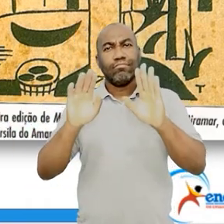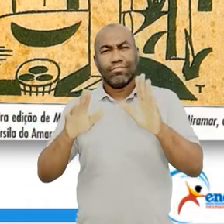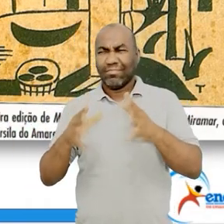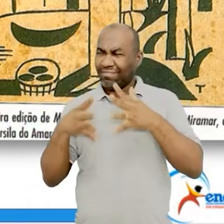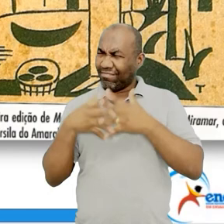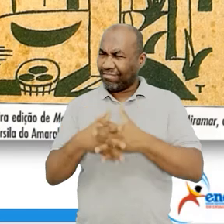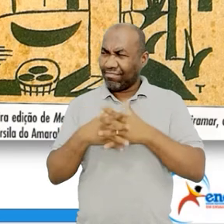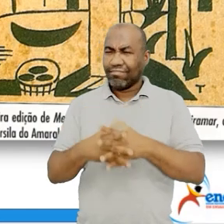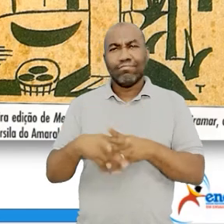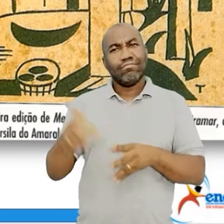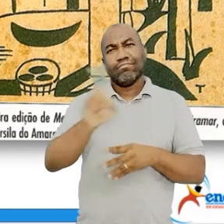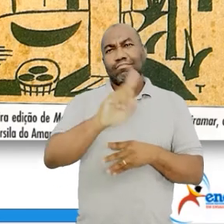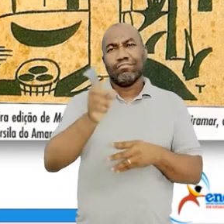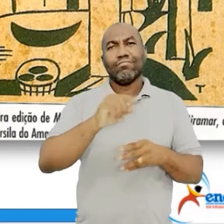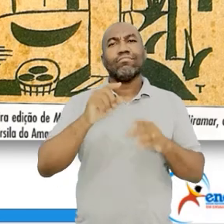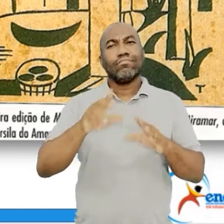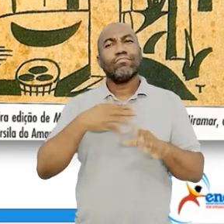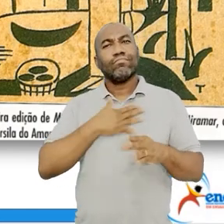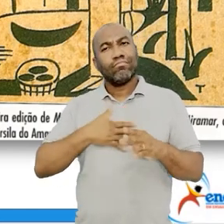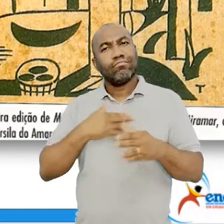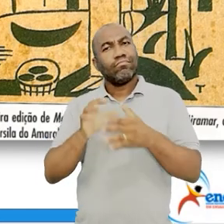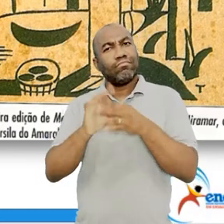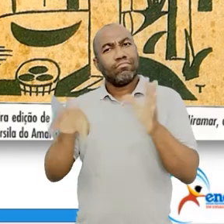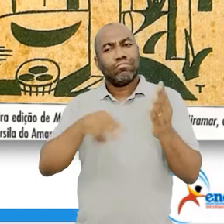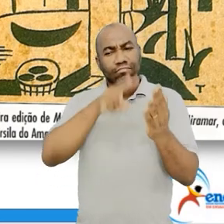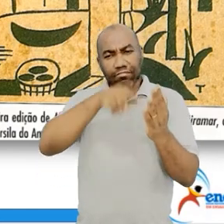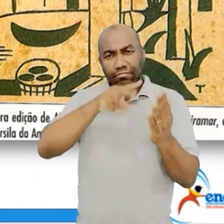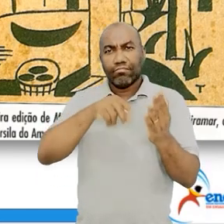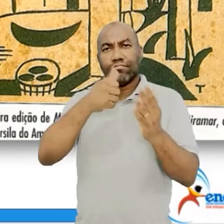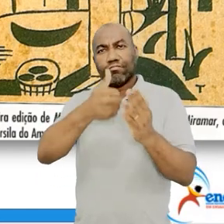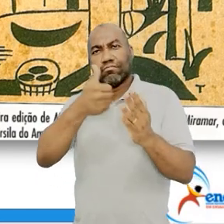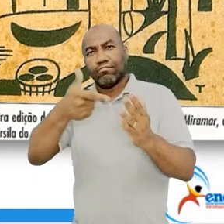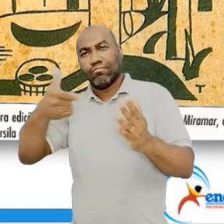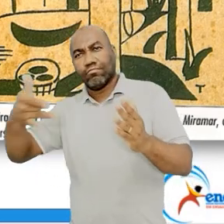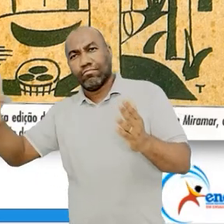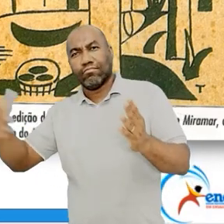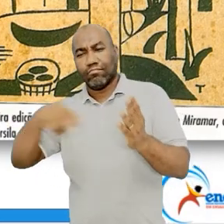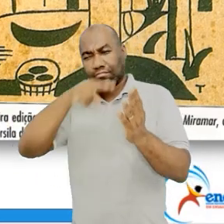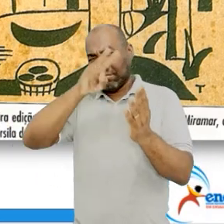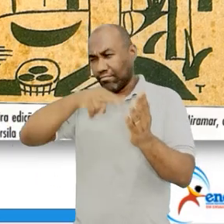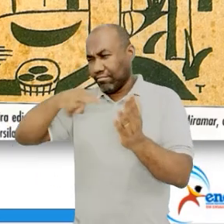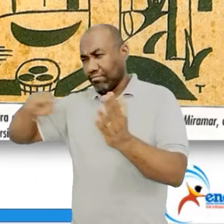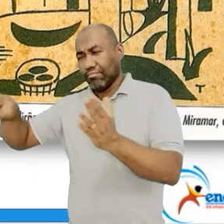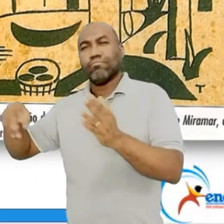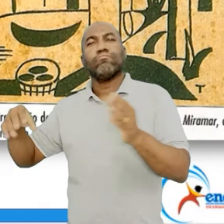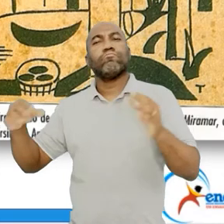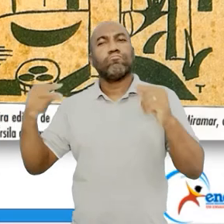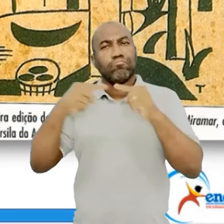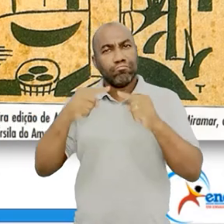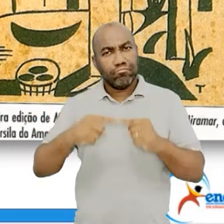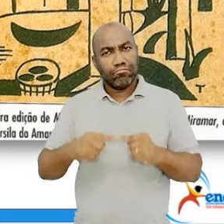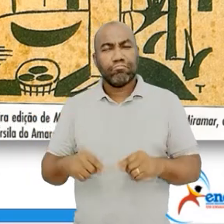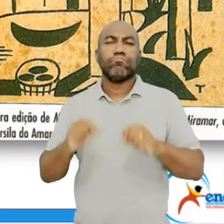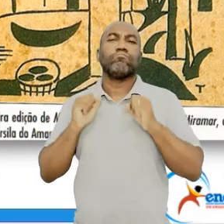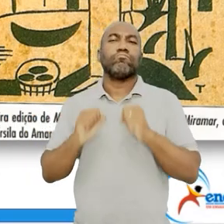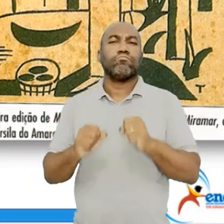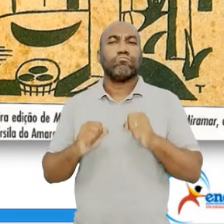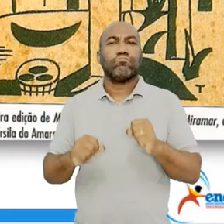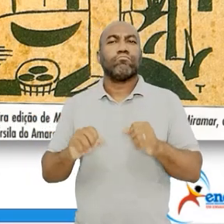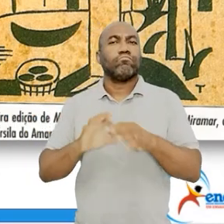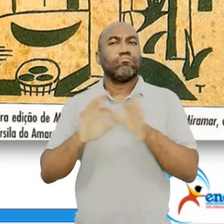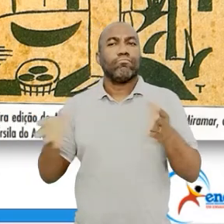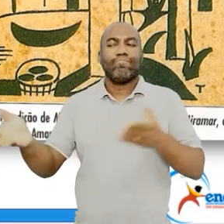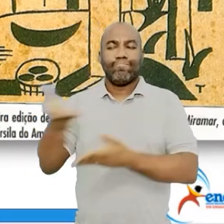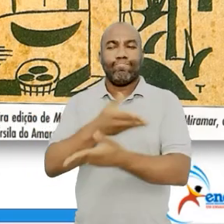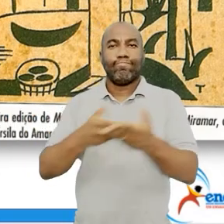e a verdade que ele gostaria naquele momento era de criar um marco. Então, ele estava tentando inovar em todas as coisas.